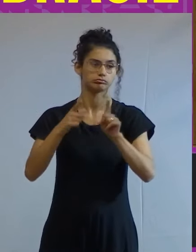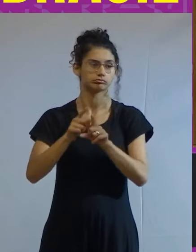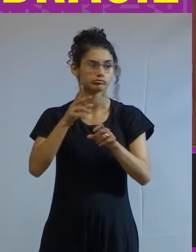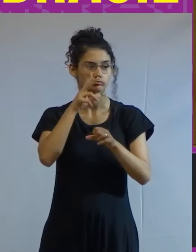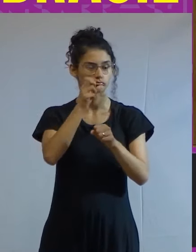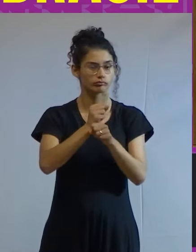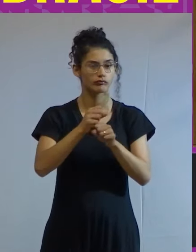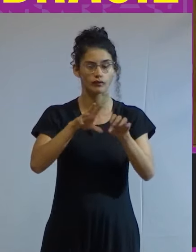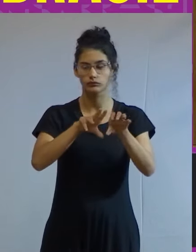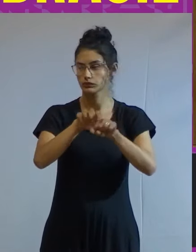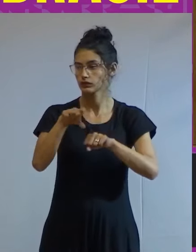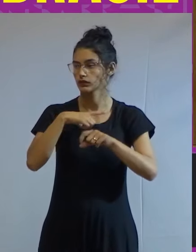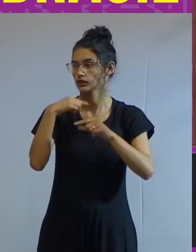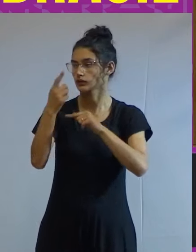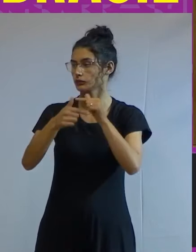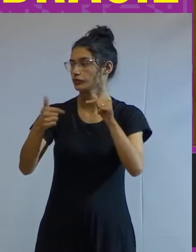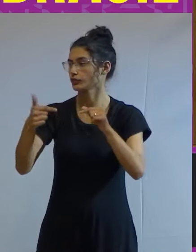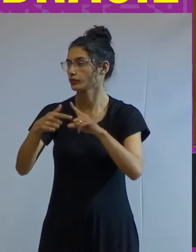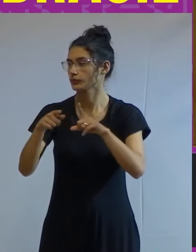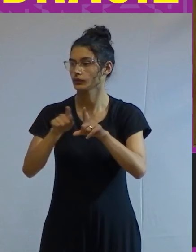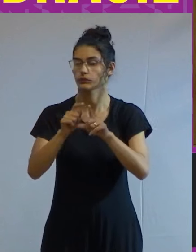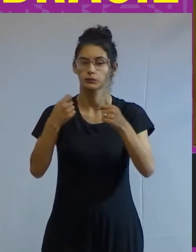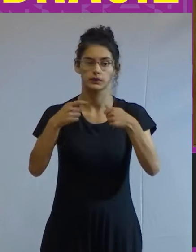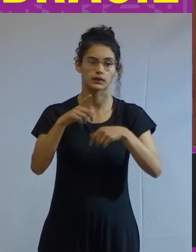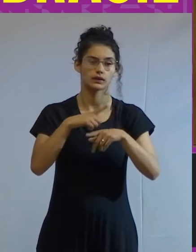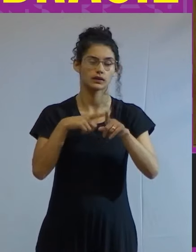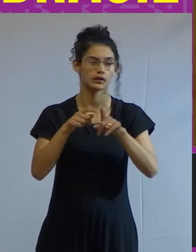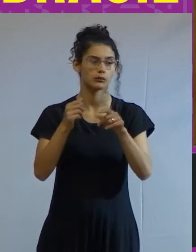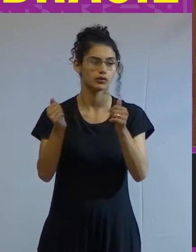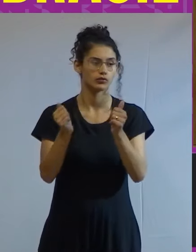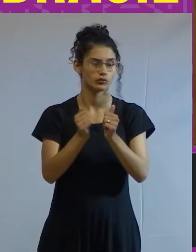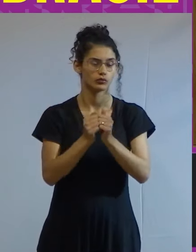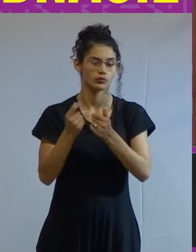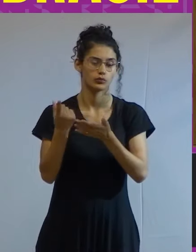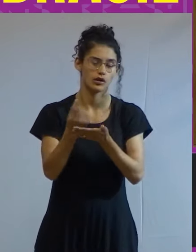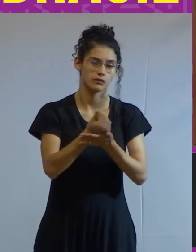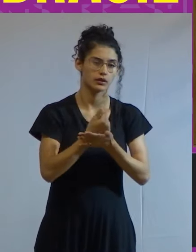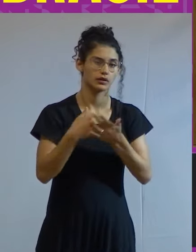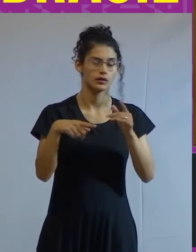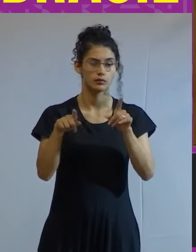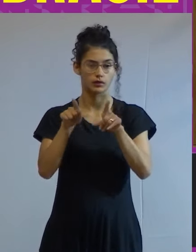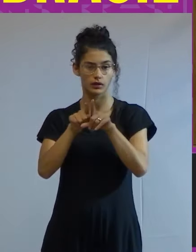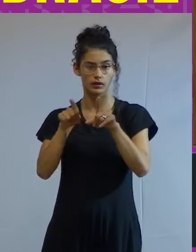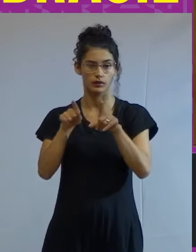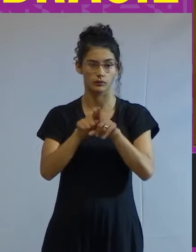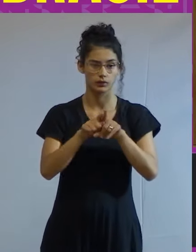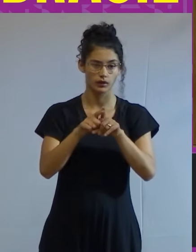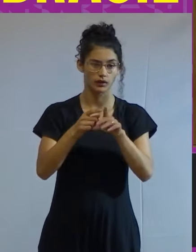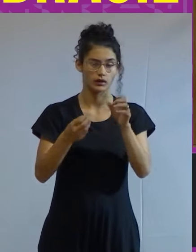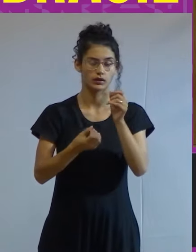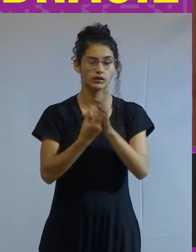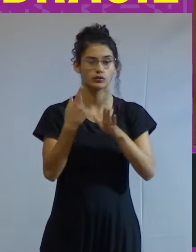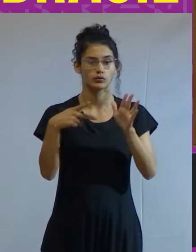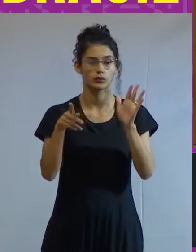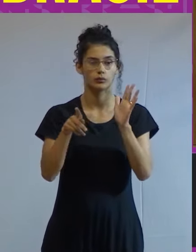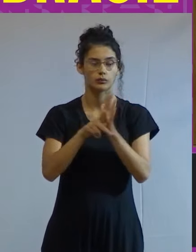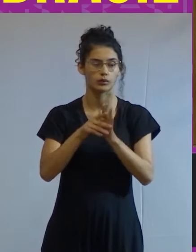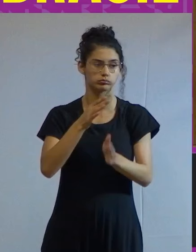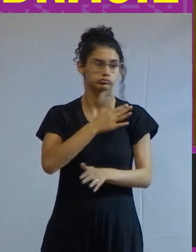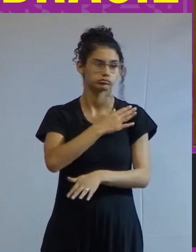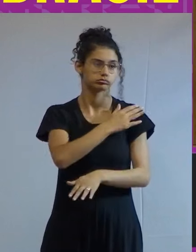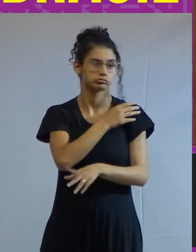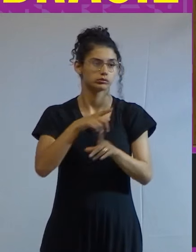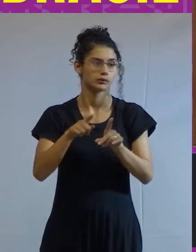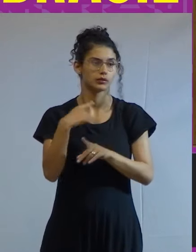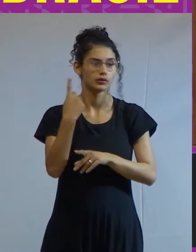formação das condições subjetivas necessárias à reprodução capitalista e portanto a reprodução do próprio racismo